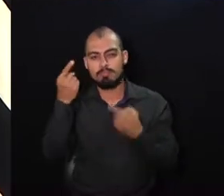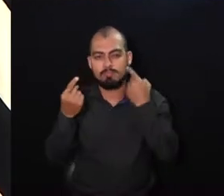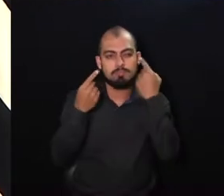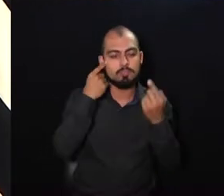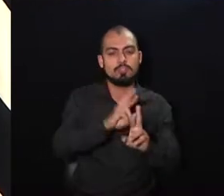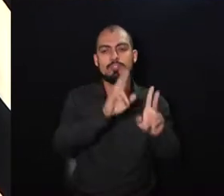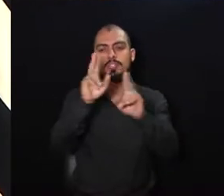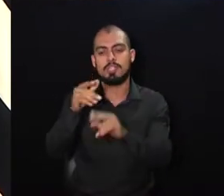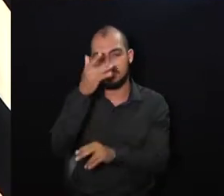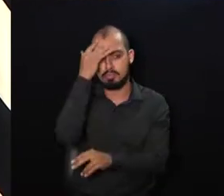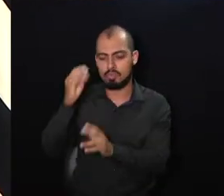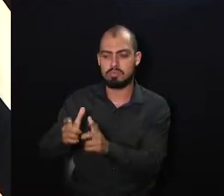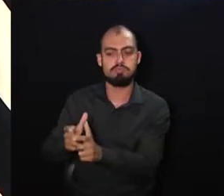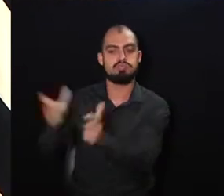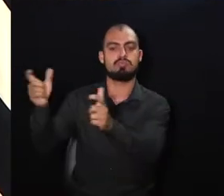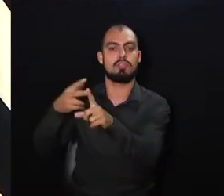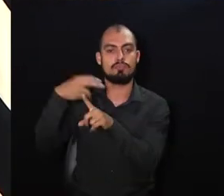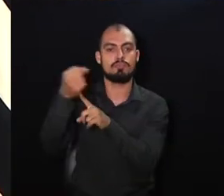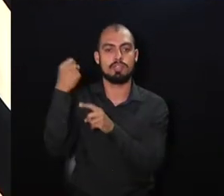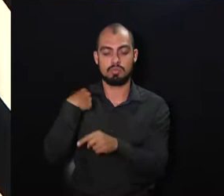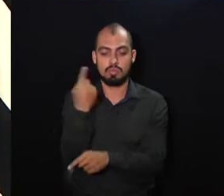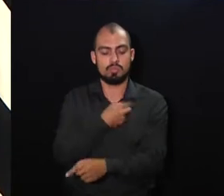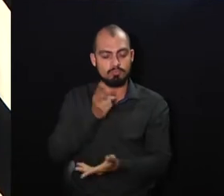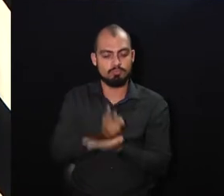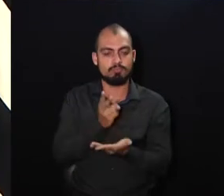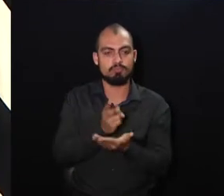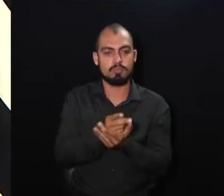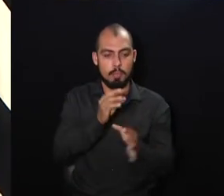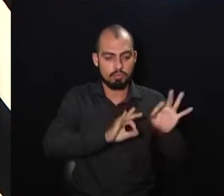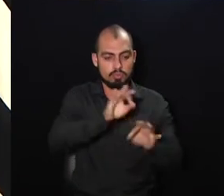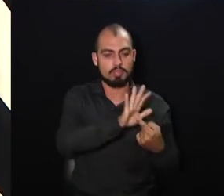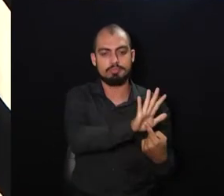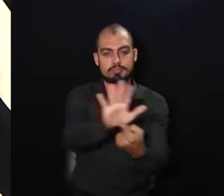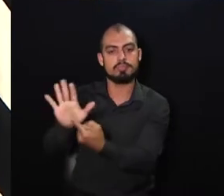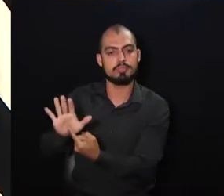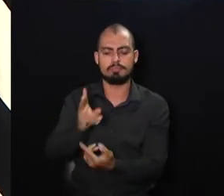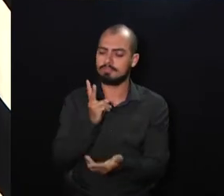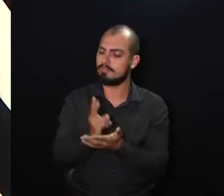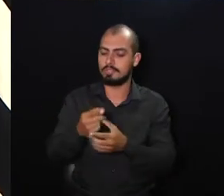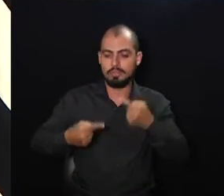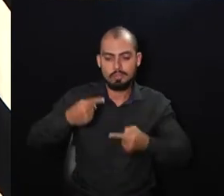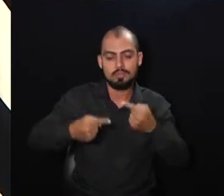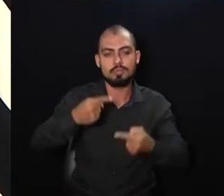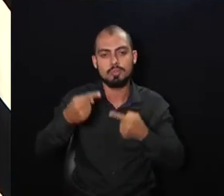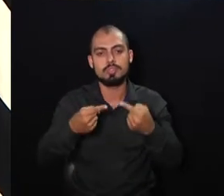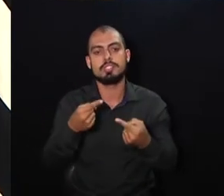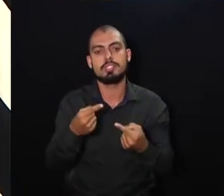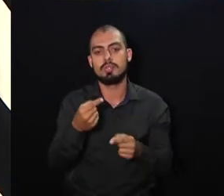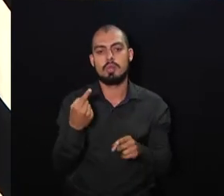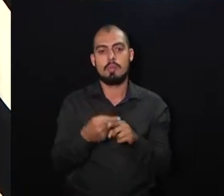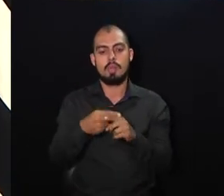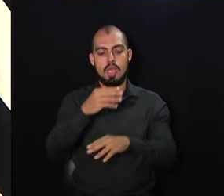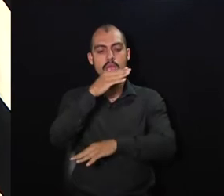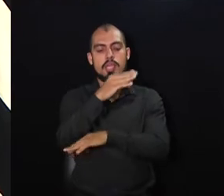faz com que a maioria prevaleça. E nós continuamos apresentando o projeto e que sejam discutidos, sempre em um bom nível, para que possa a Câmara